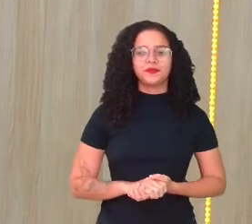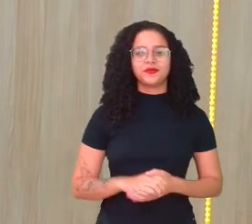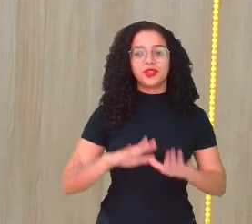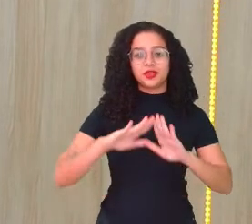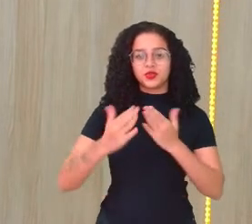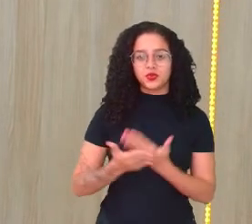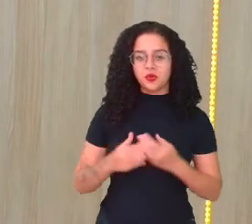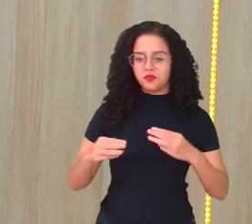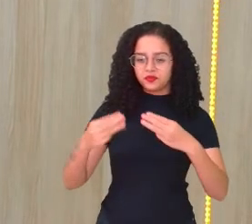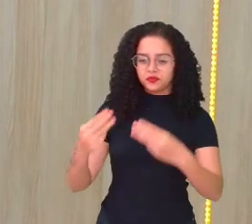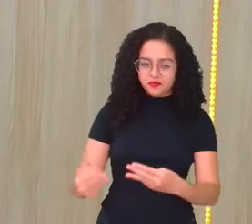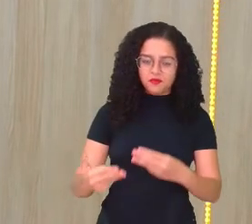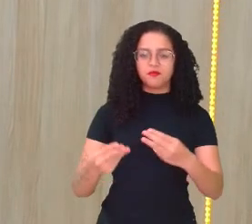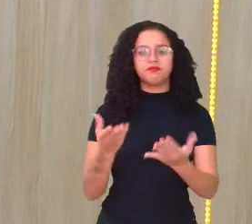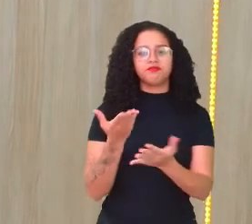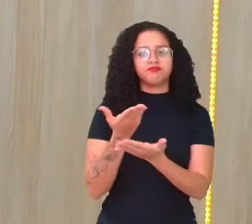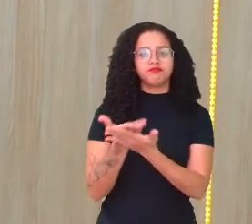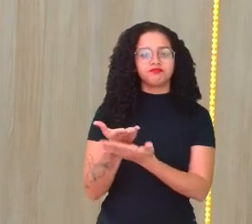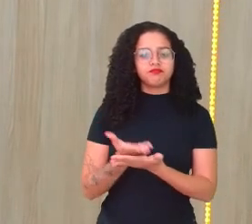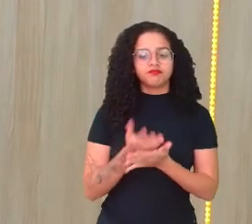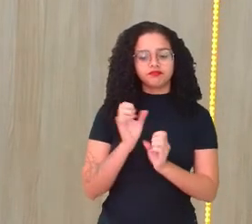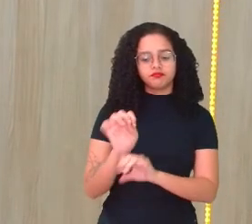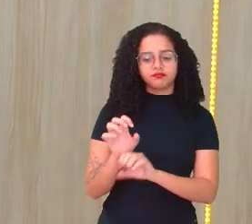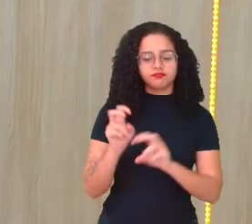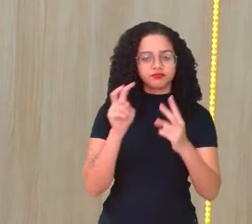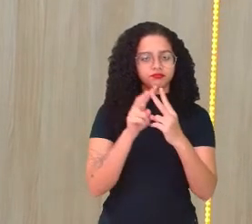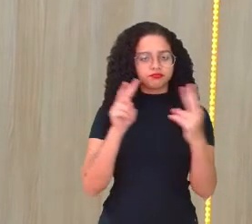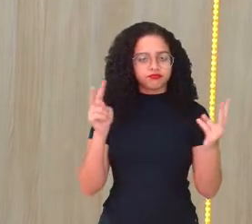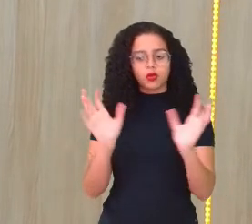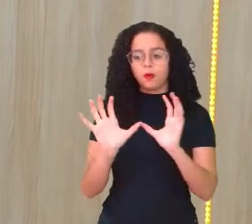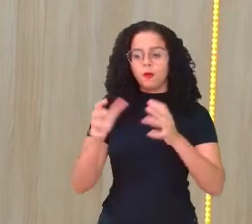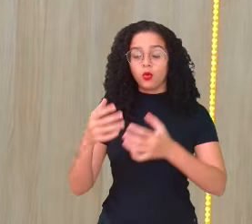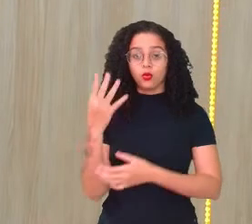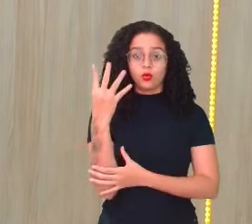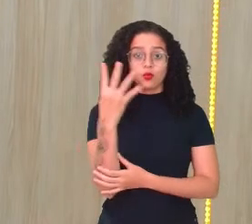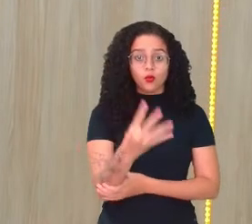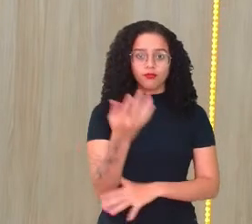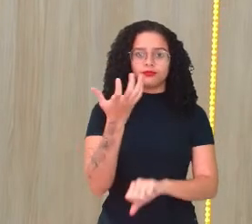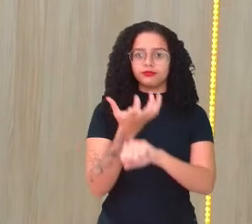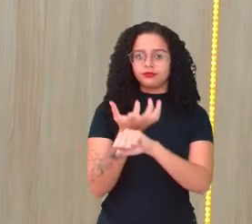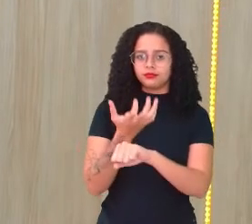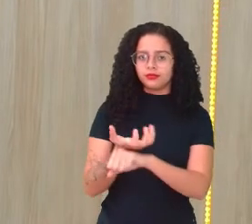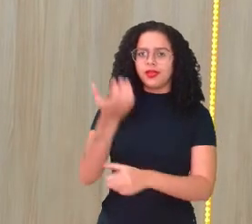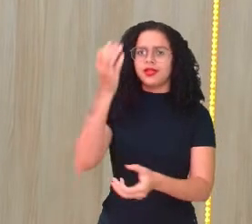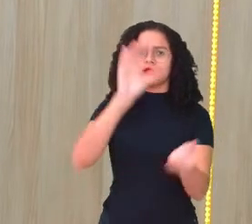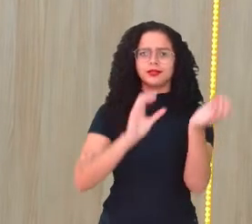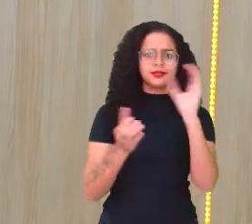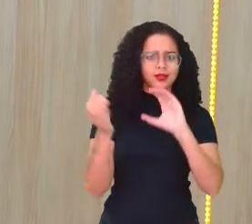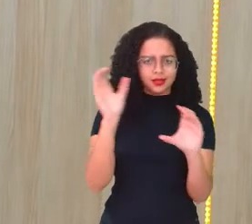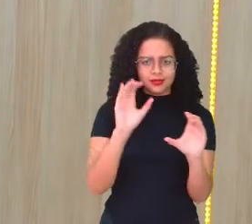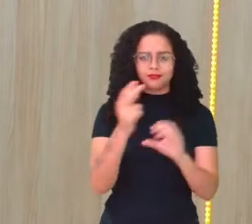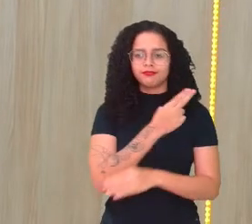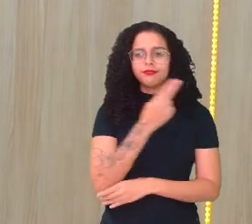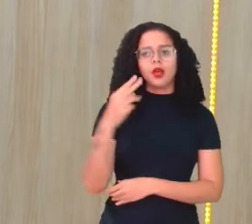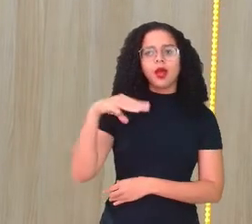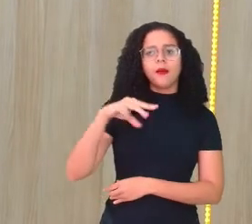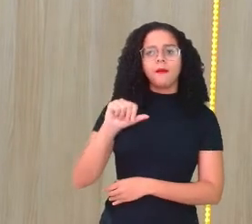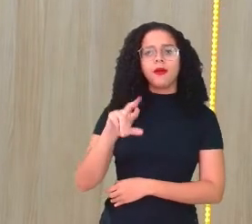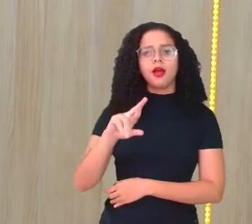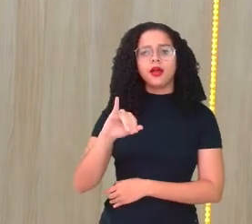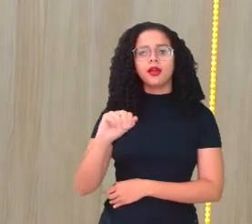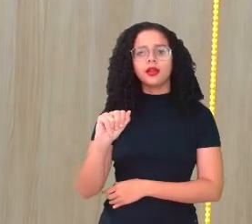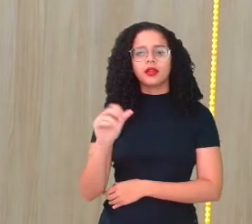Municipal para Aulas Digitais. Estamos no módulo 4, Disciplina de Ciências, e eu me chamo Maria